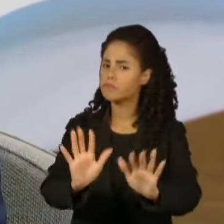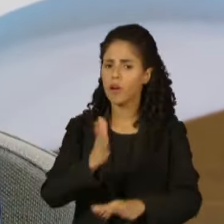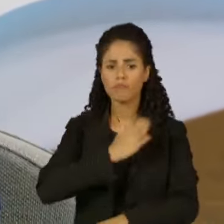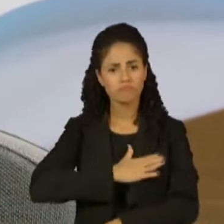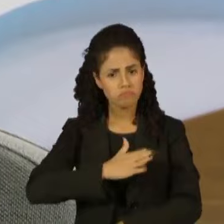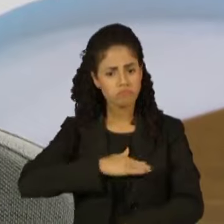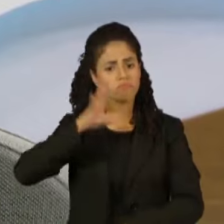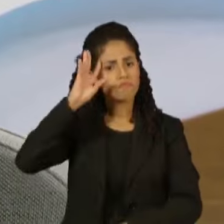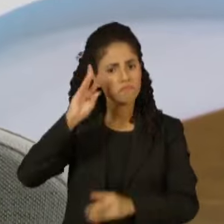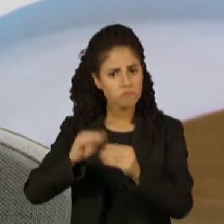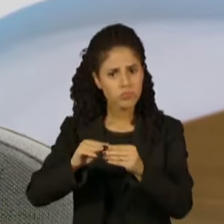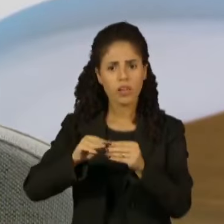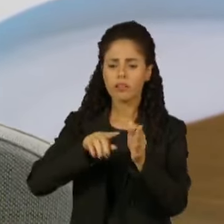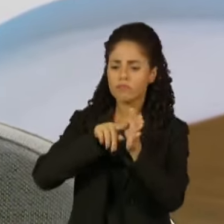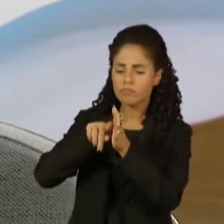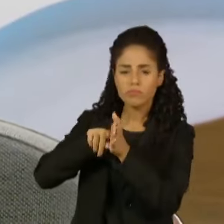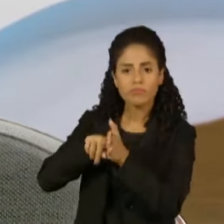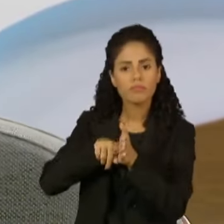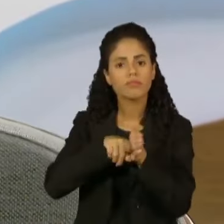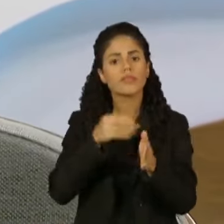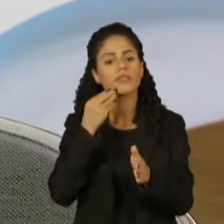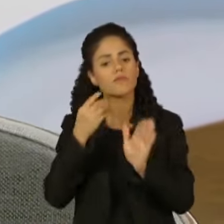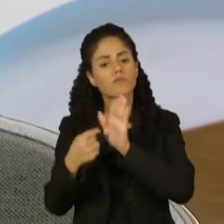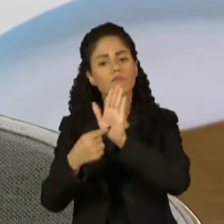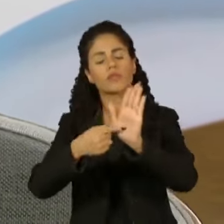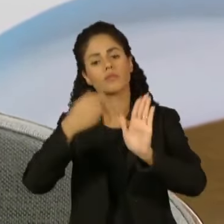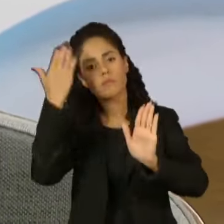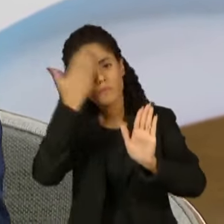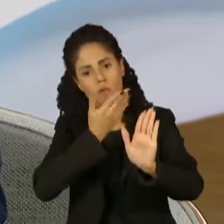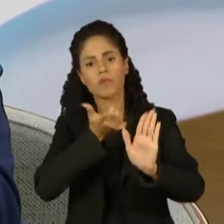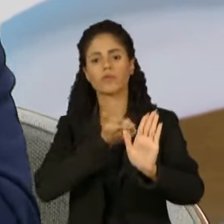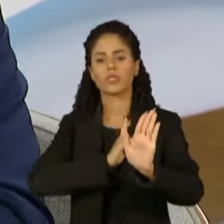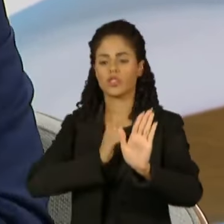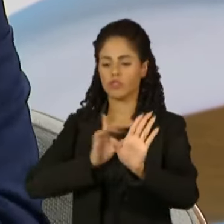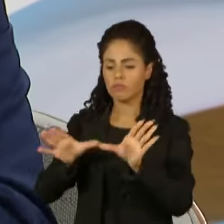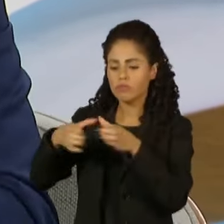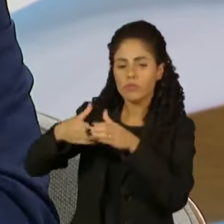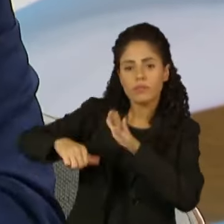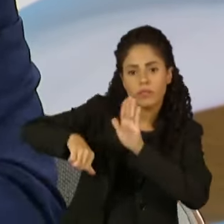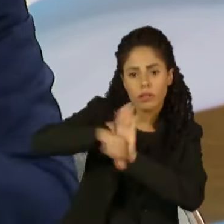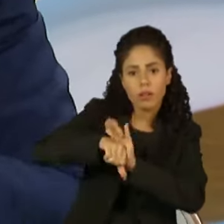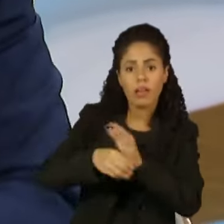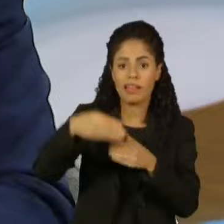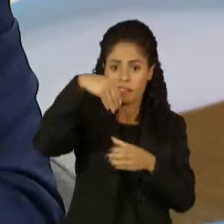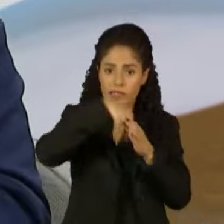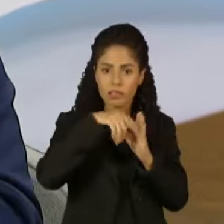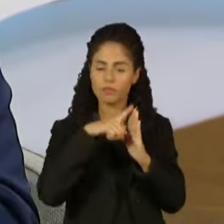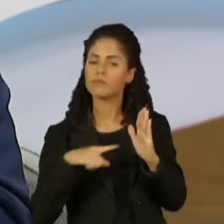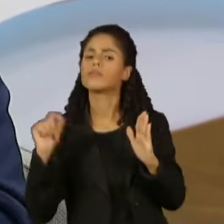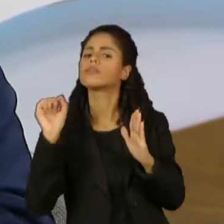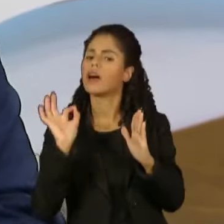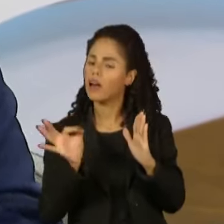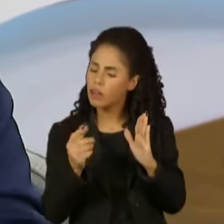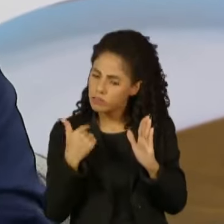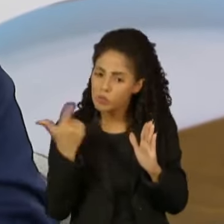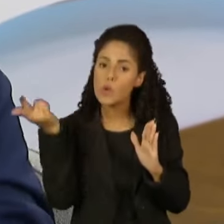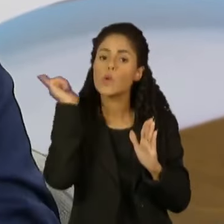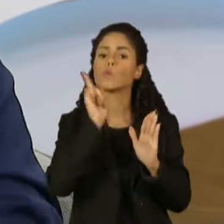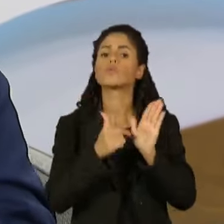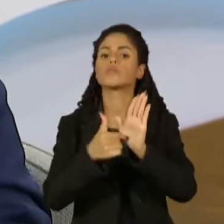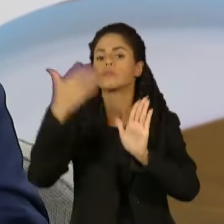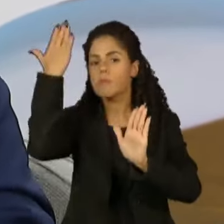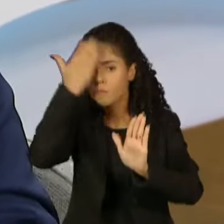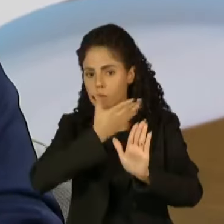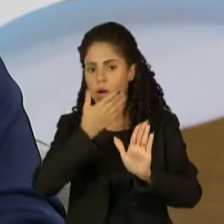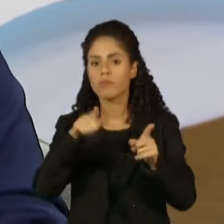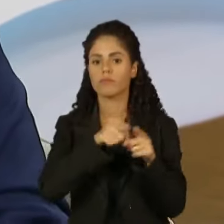concluído os seus trabalhos, trazendo evidências de que tinha organização criminosa dentro do Palácio do Planalto no governo anterior, que